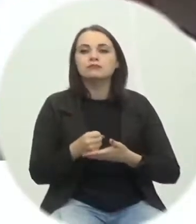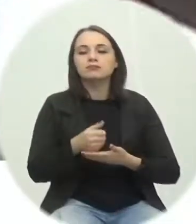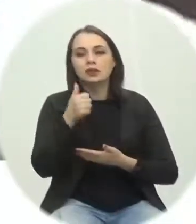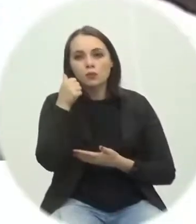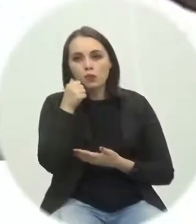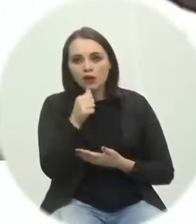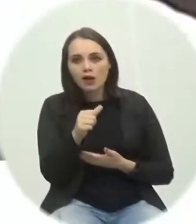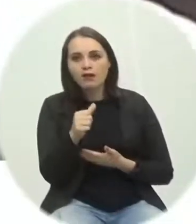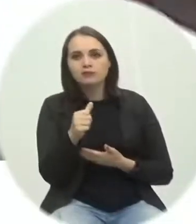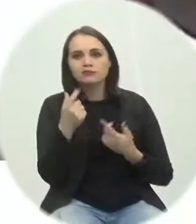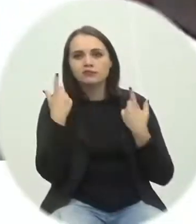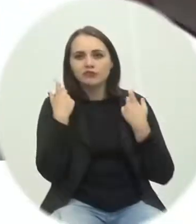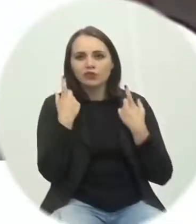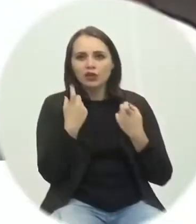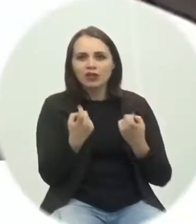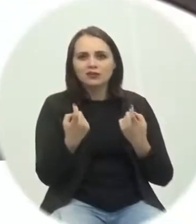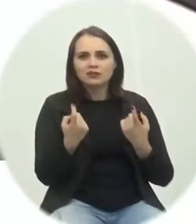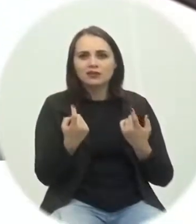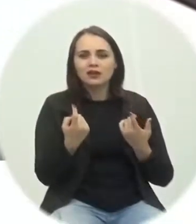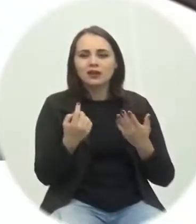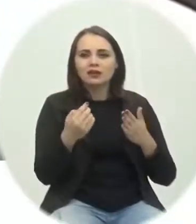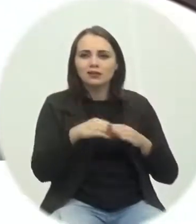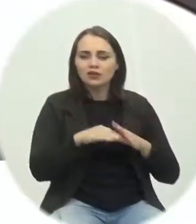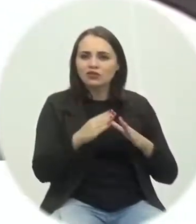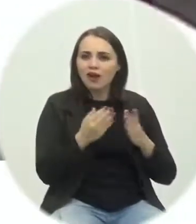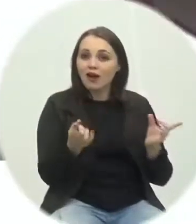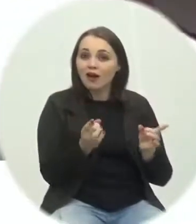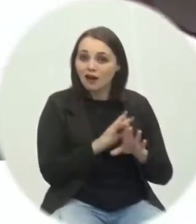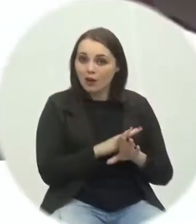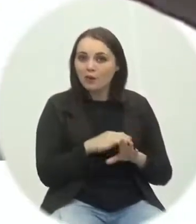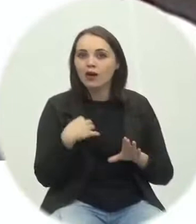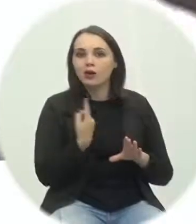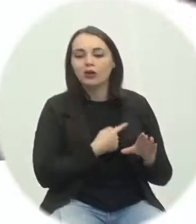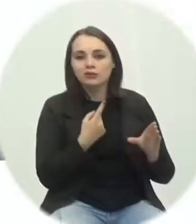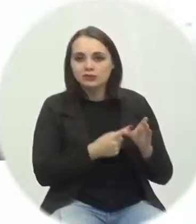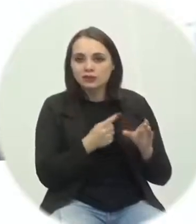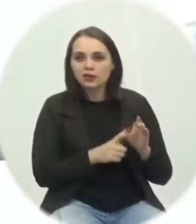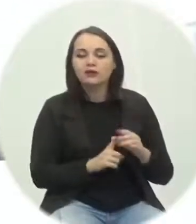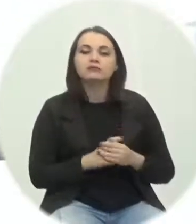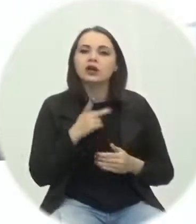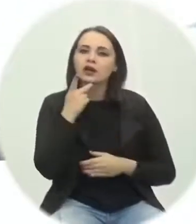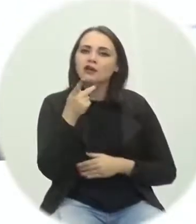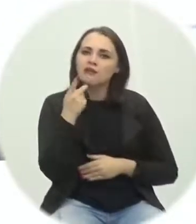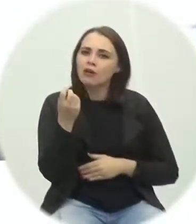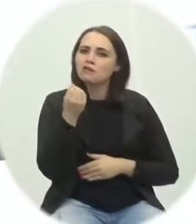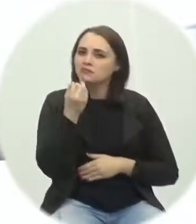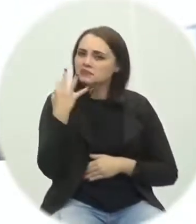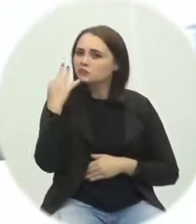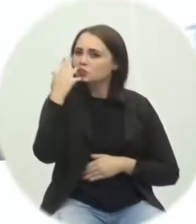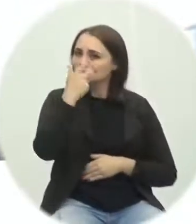doméstica em nossa cidade. E falou muito bem,